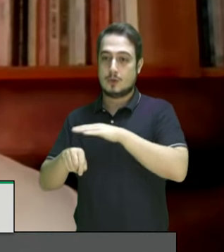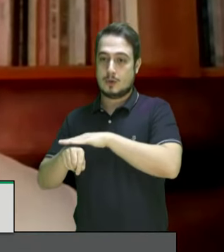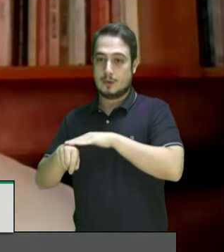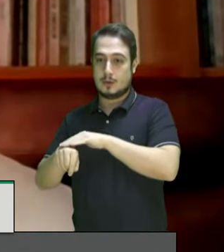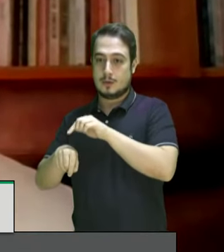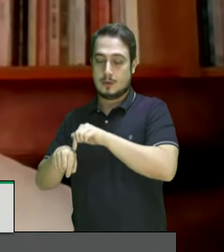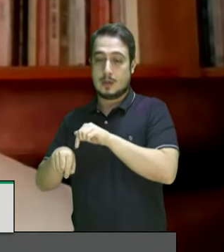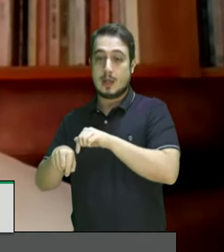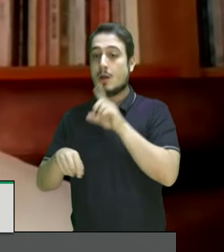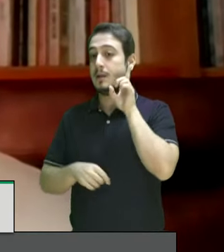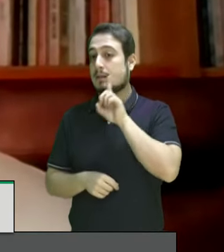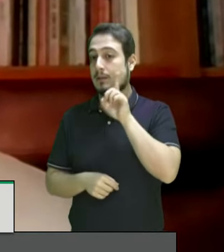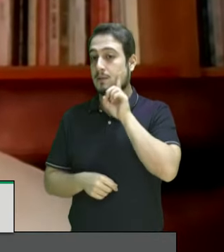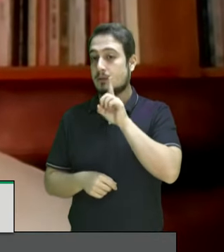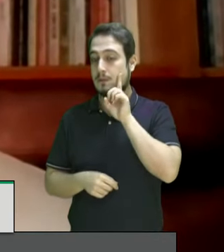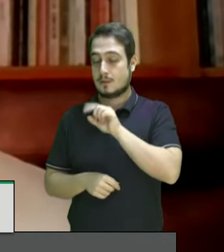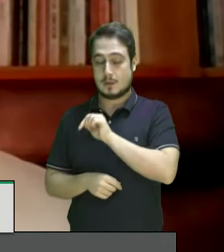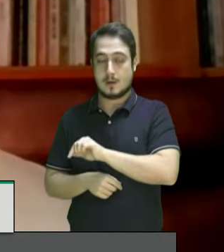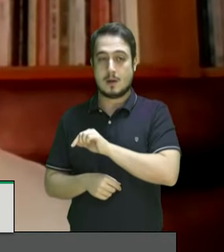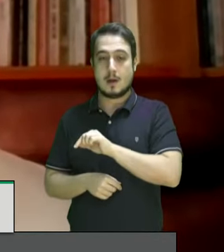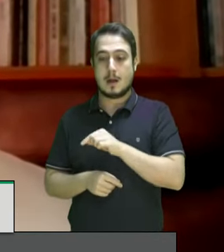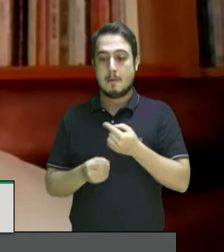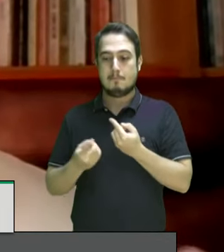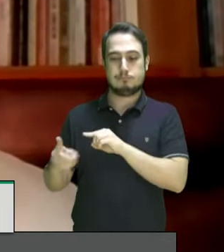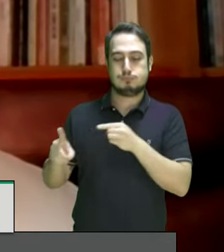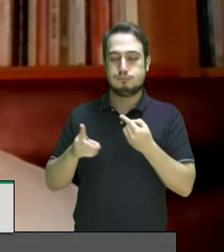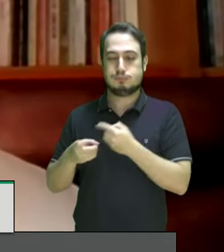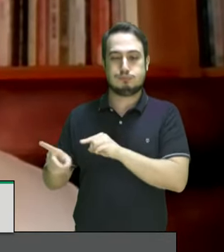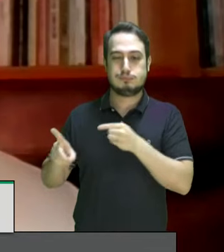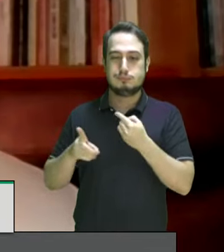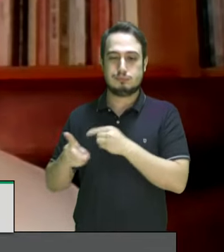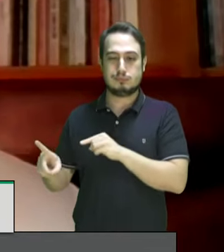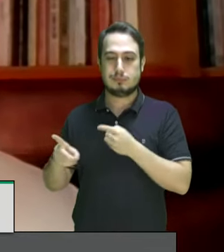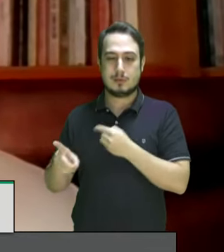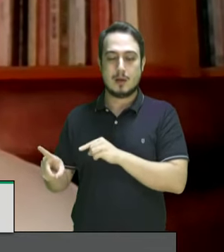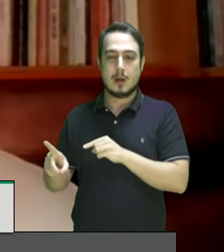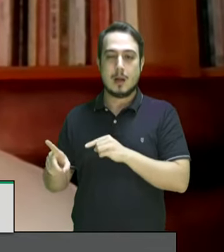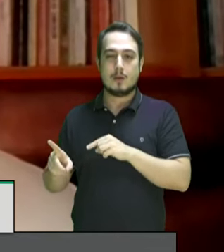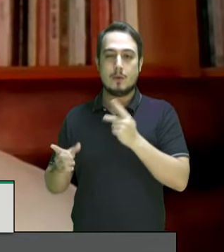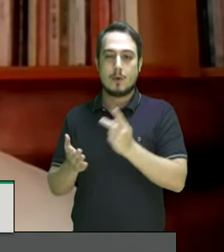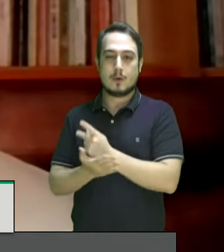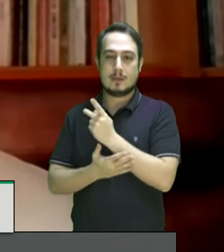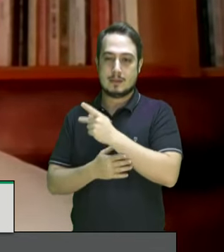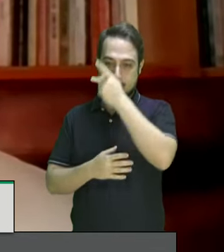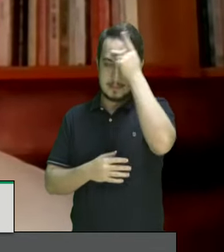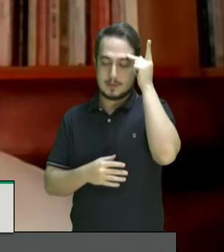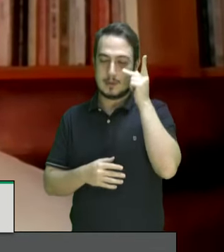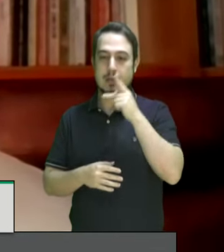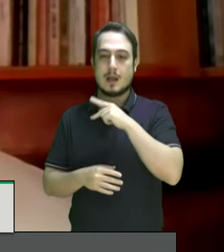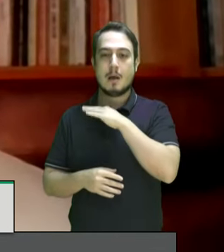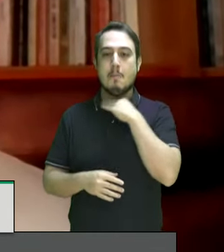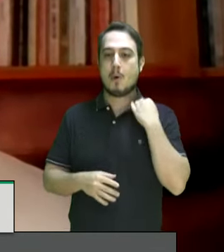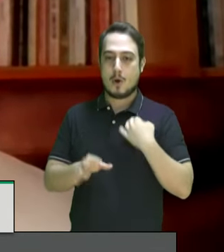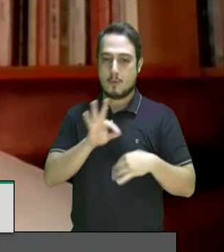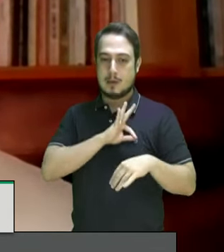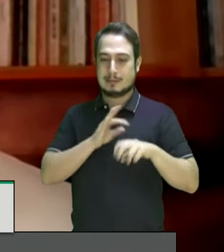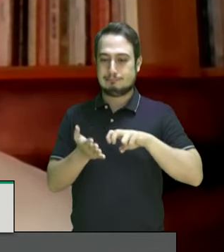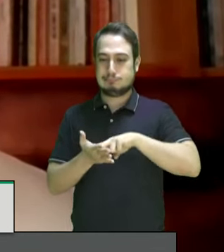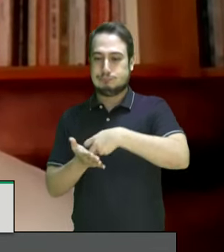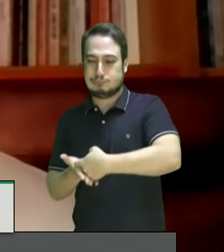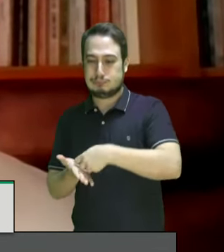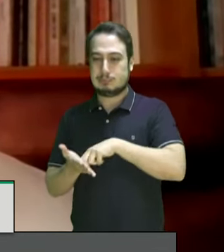Floyd nos Estados Unidos, se percebe o crescimento de uma consciência colectiva global, um rechazo, uma